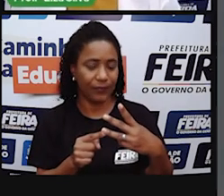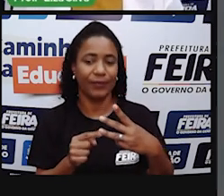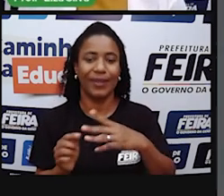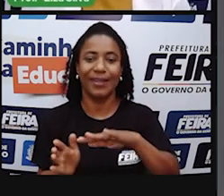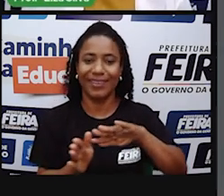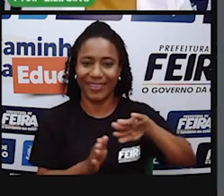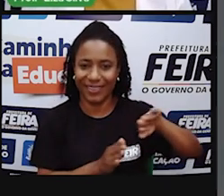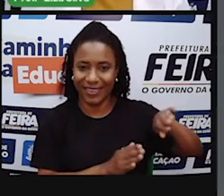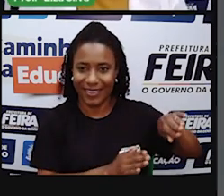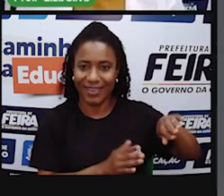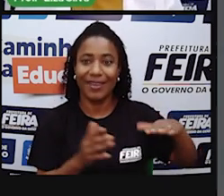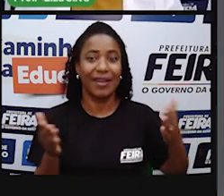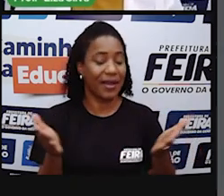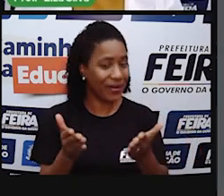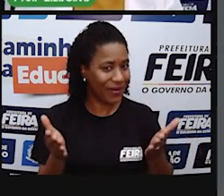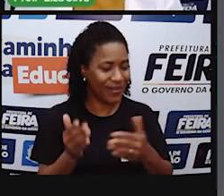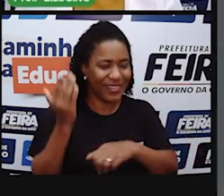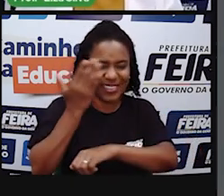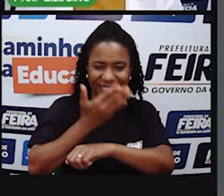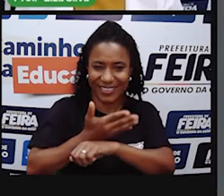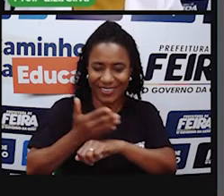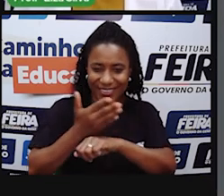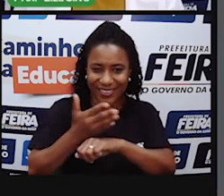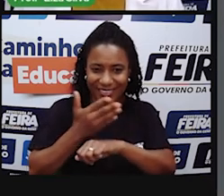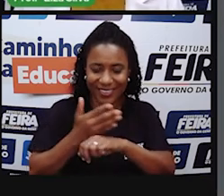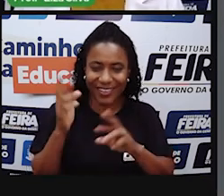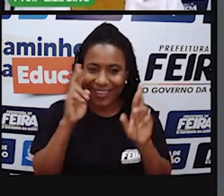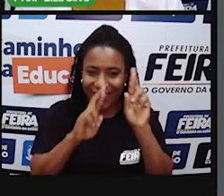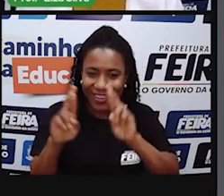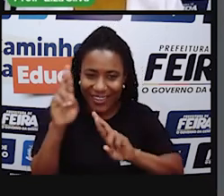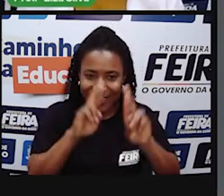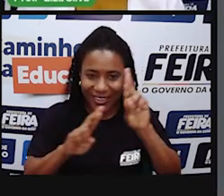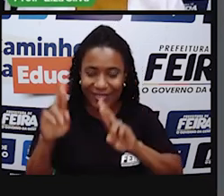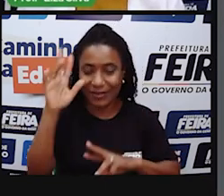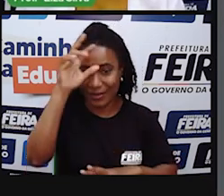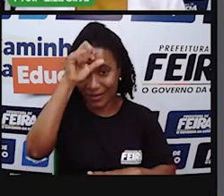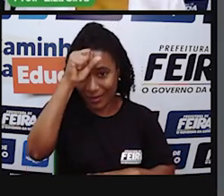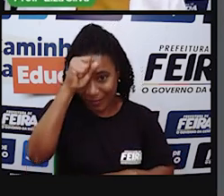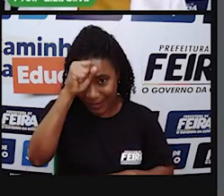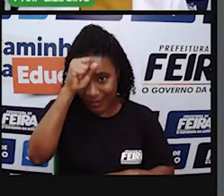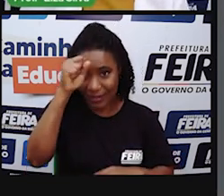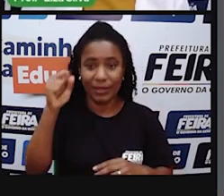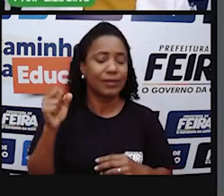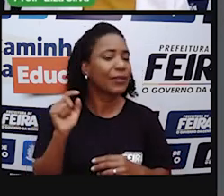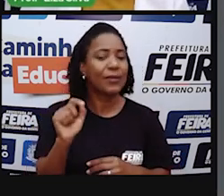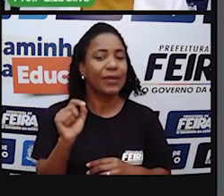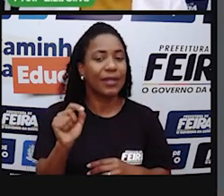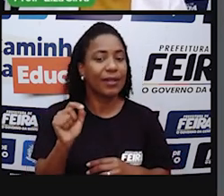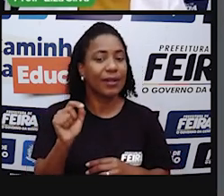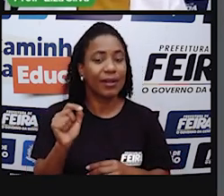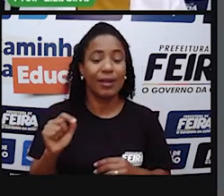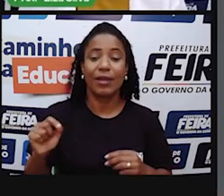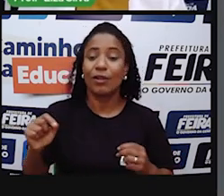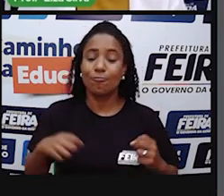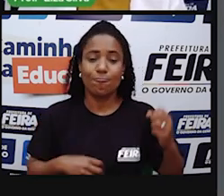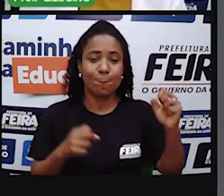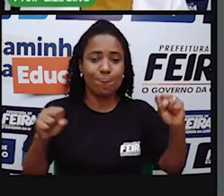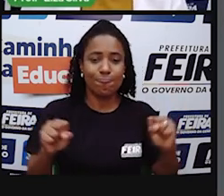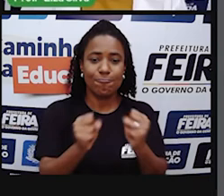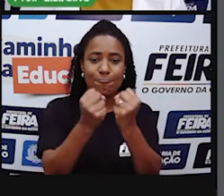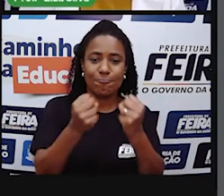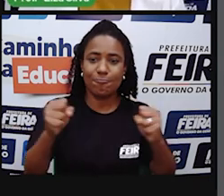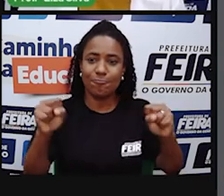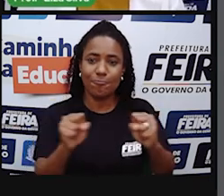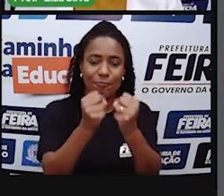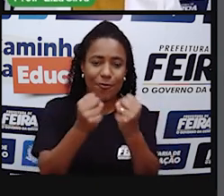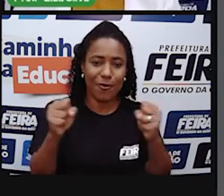Vamos para a revisão De hoje Nossa, nós aprendemos Tantas coisas legais Hoje Aprendemos que o forró É toda a música Tocada